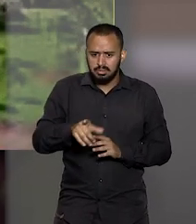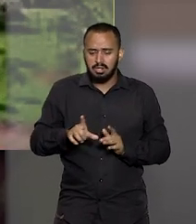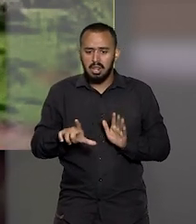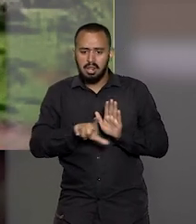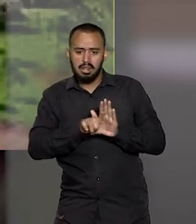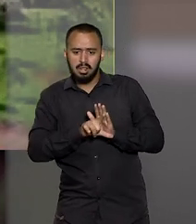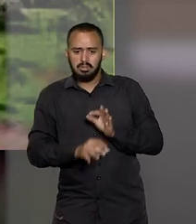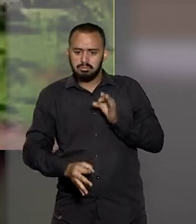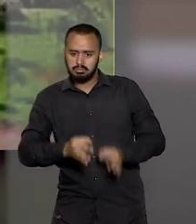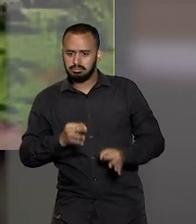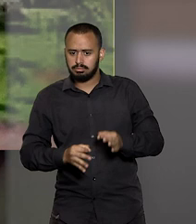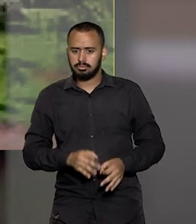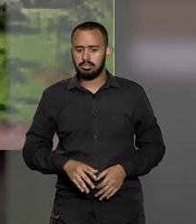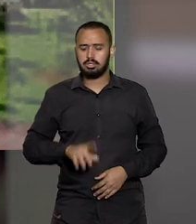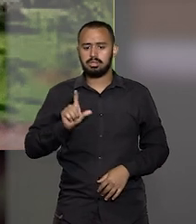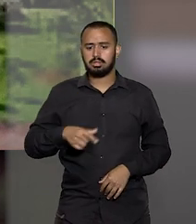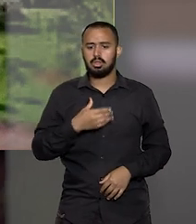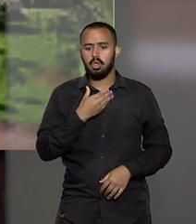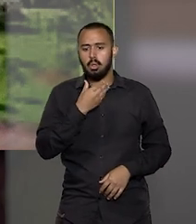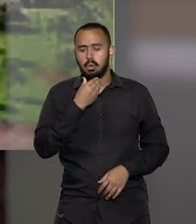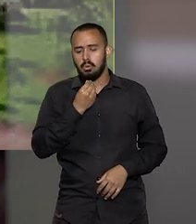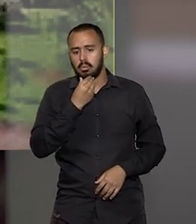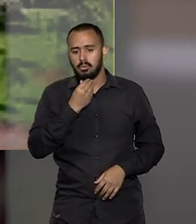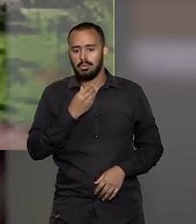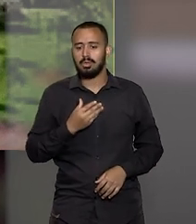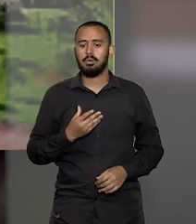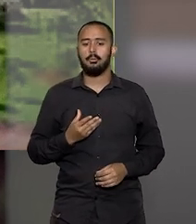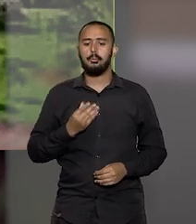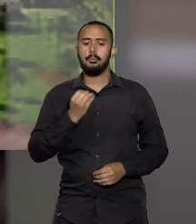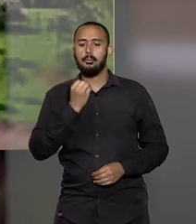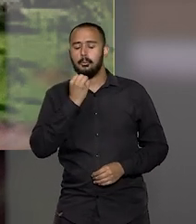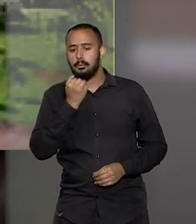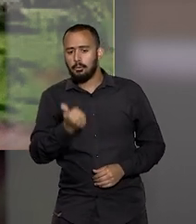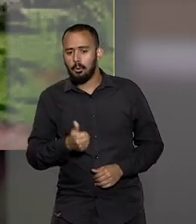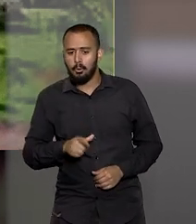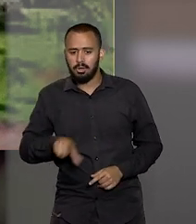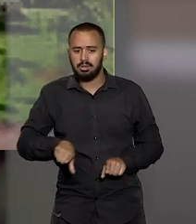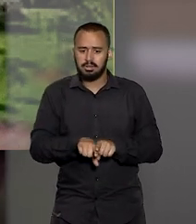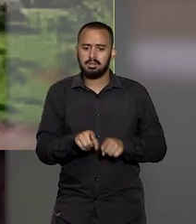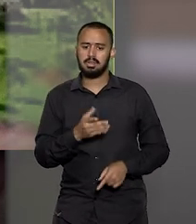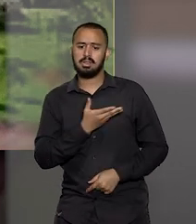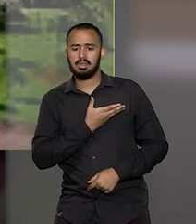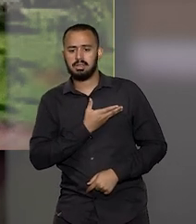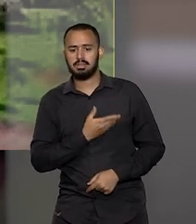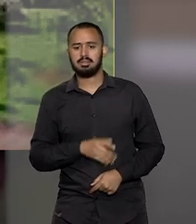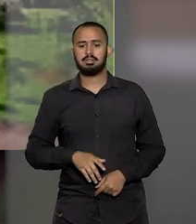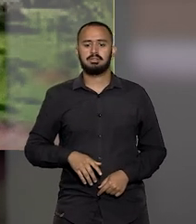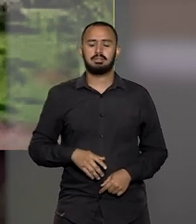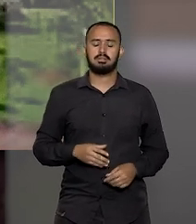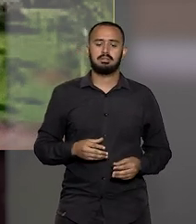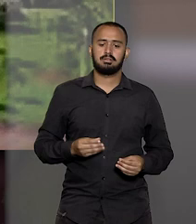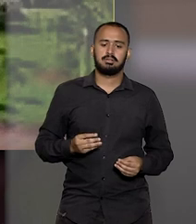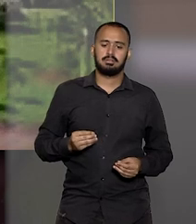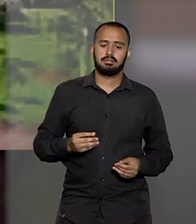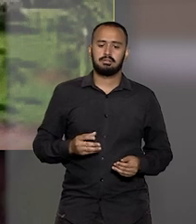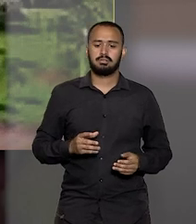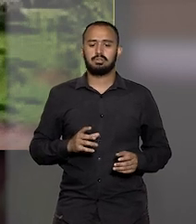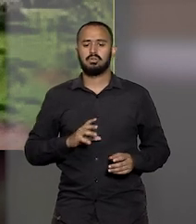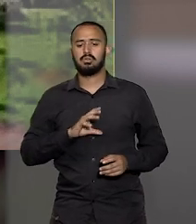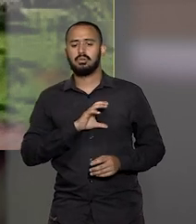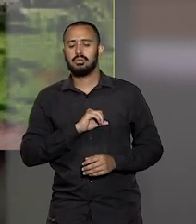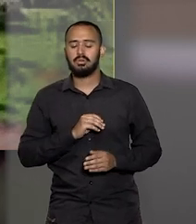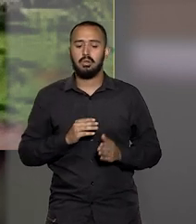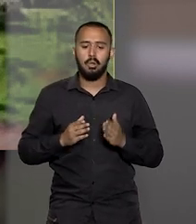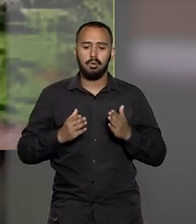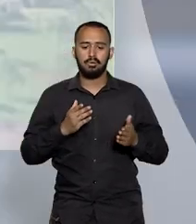paralelo a isso é um homem, ser humano, cordial, amigo, gosta de amizade, gosta